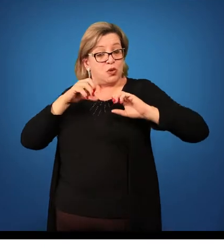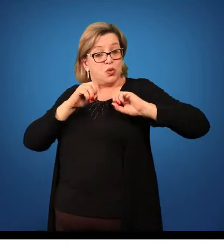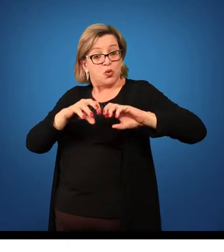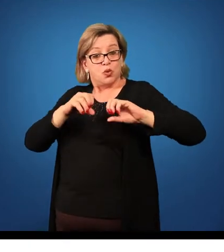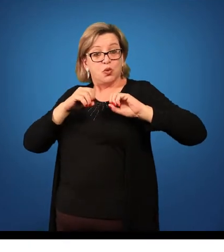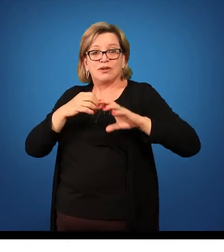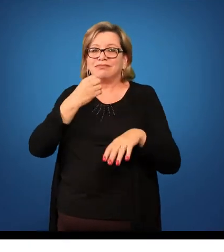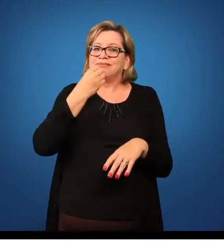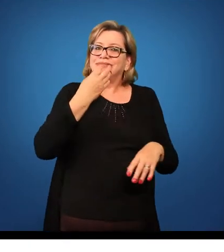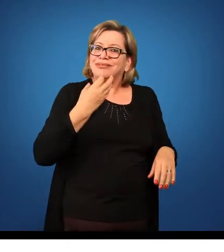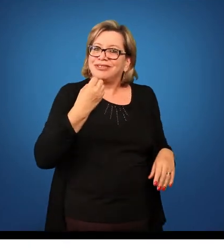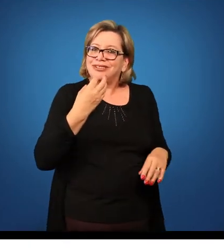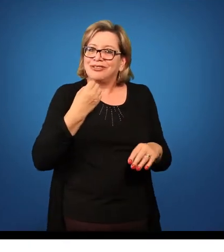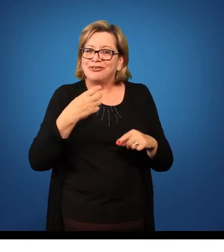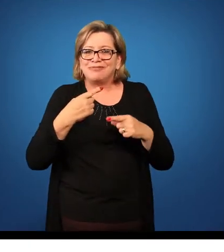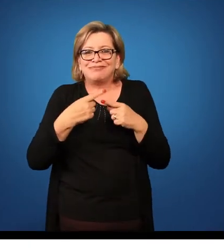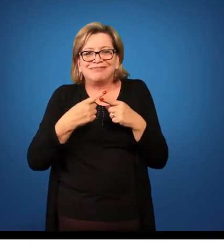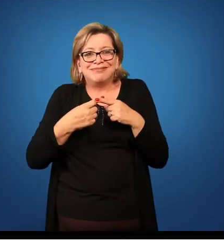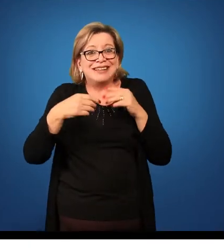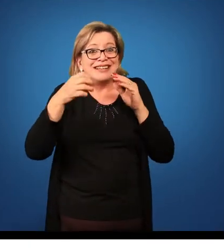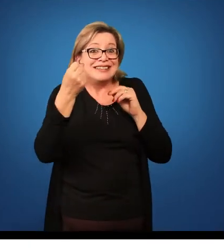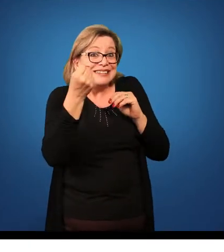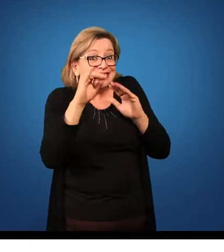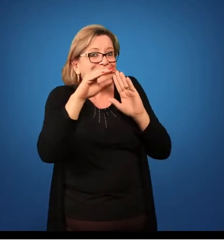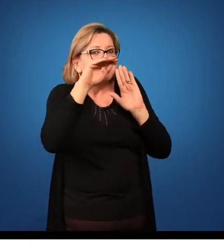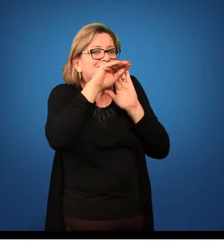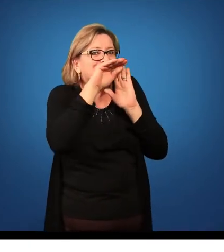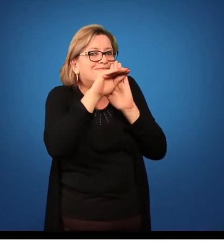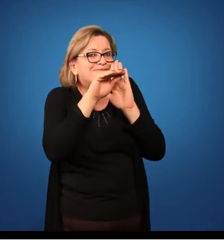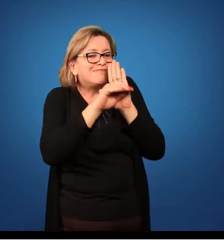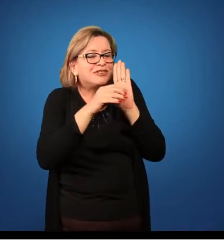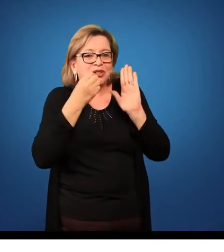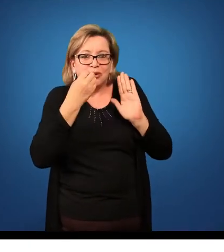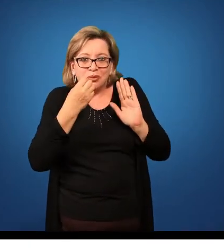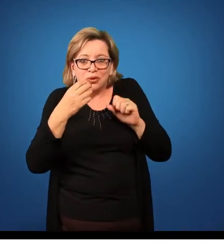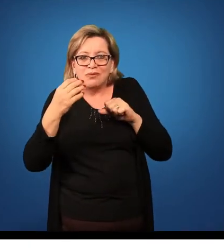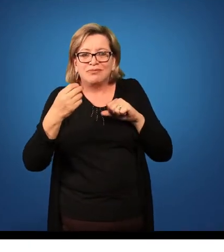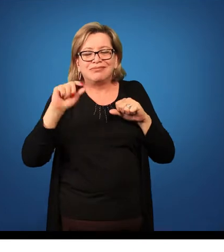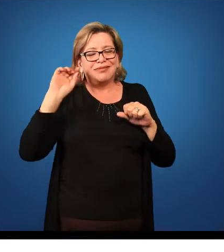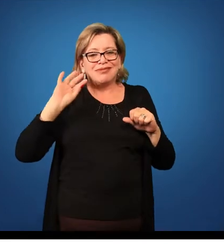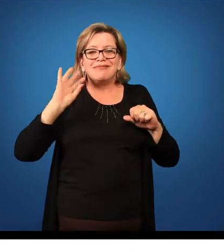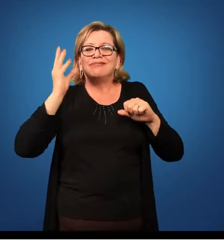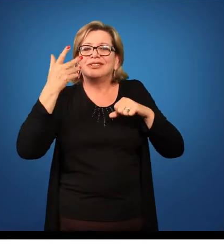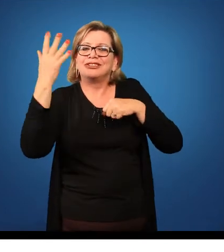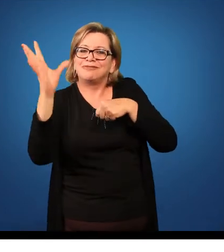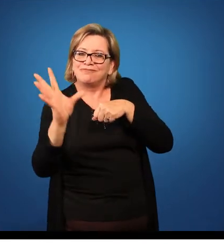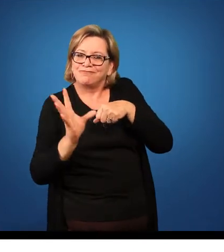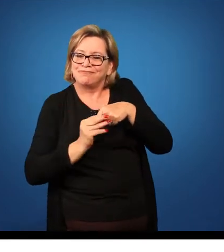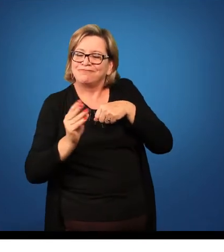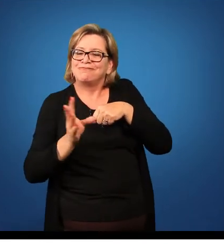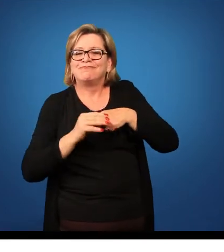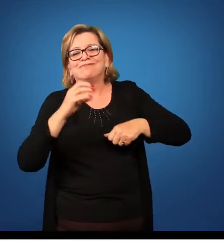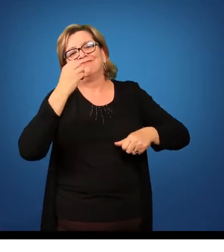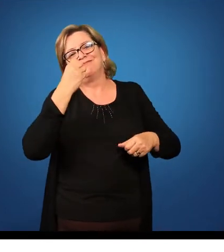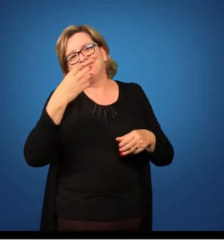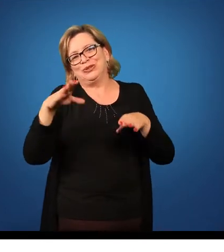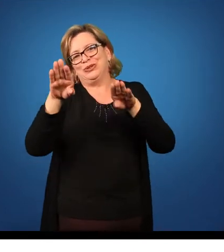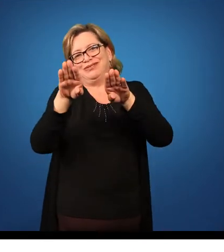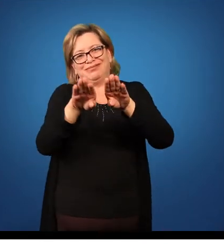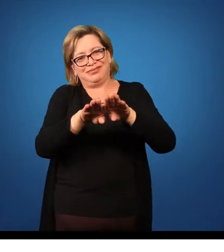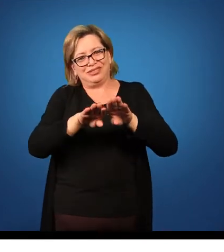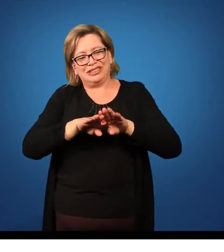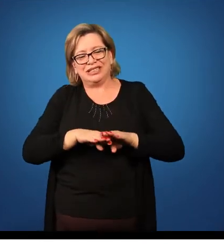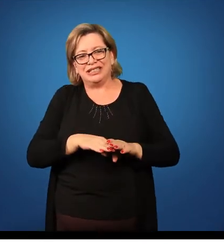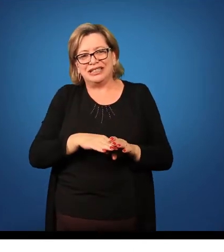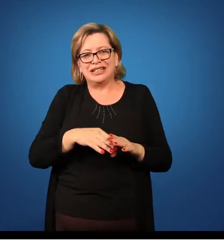ela vem com um bom planejamento e ela vem com um bom conhecimento. Então se você estudou de forma efetiva, se você tem conhecimento sobre